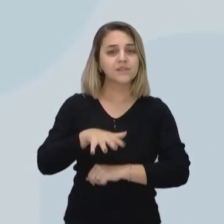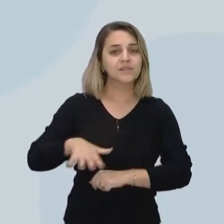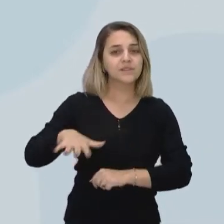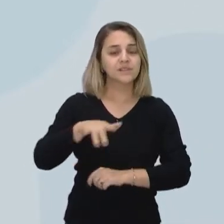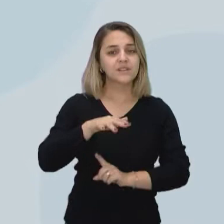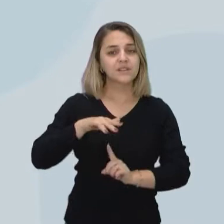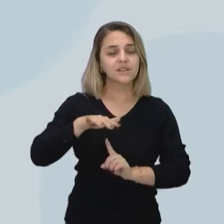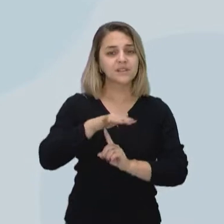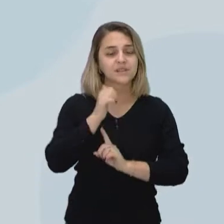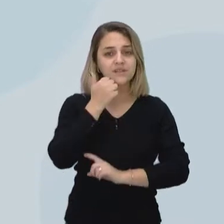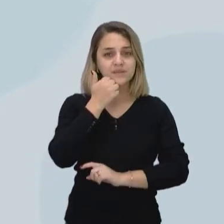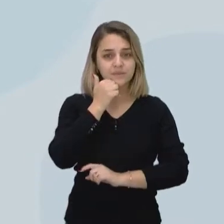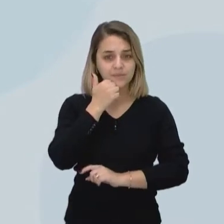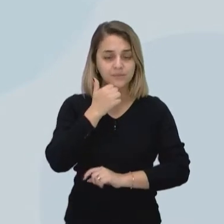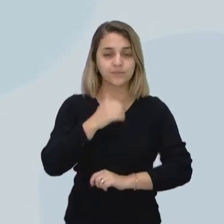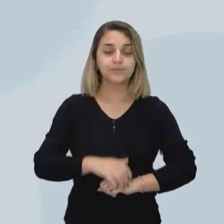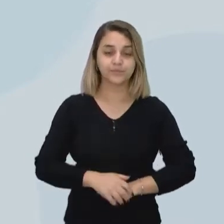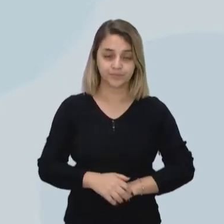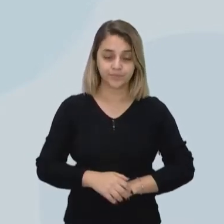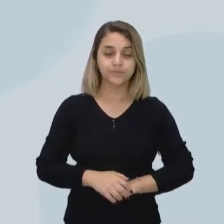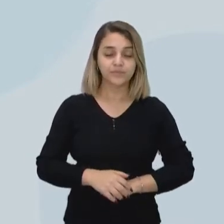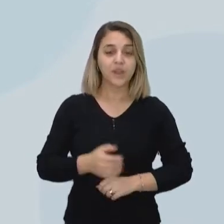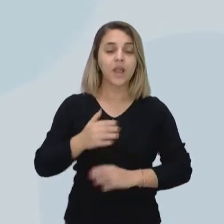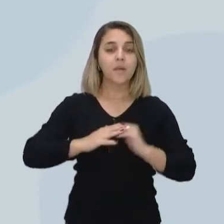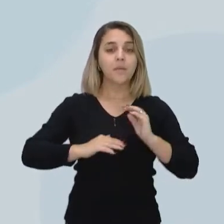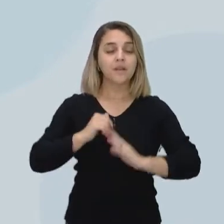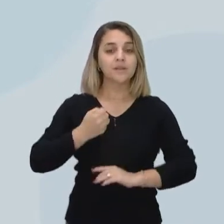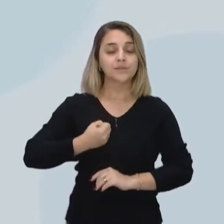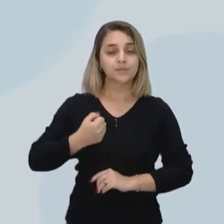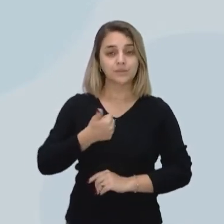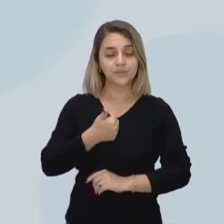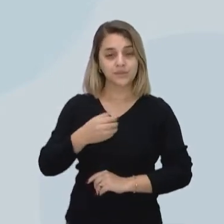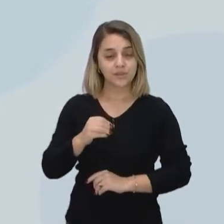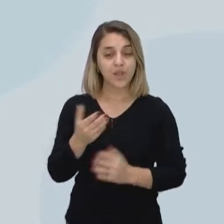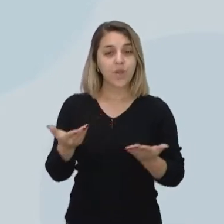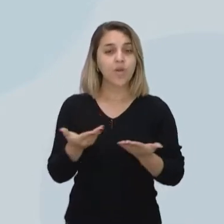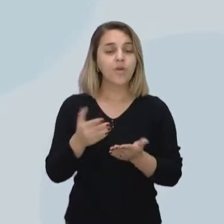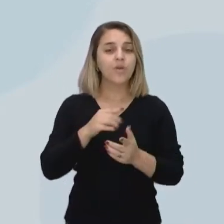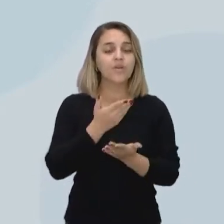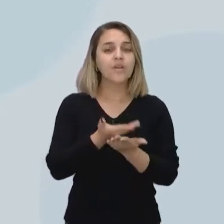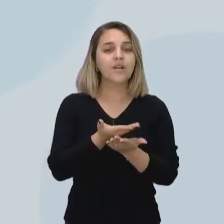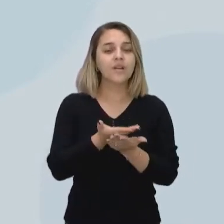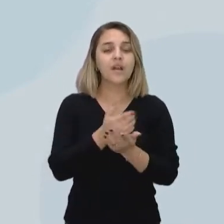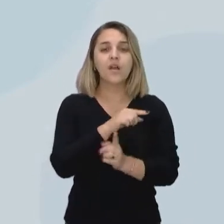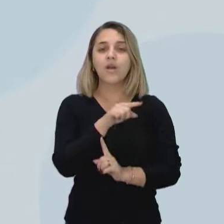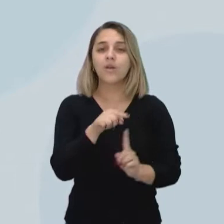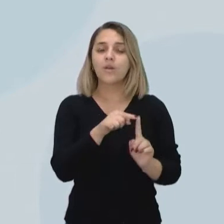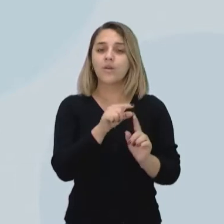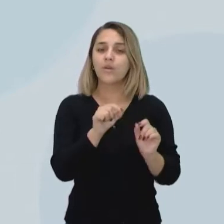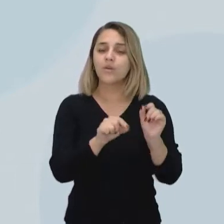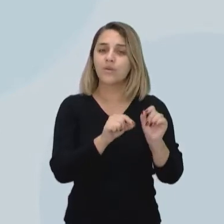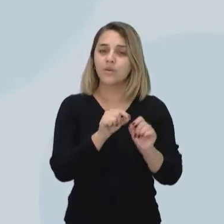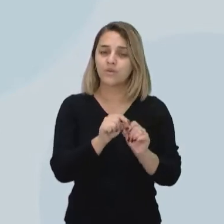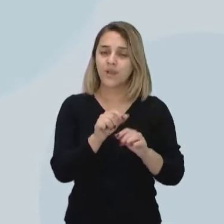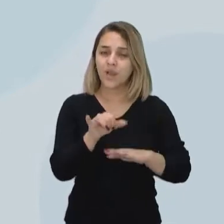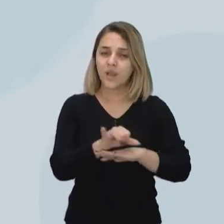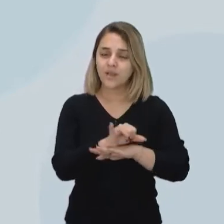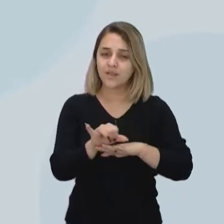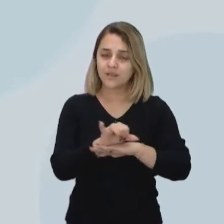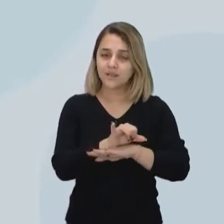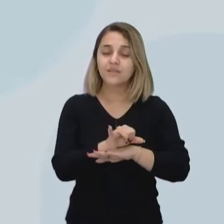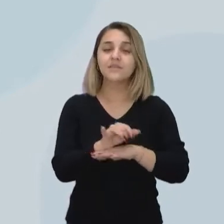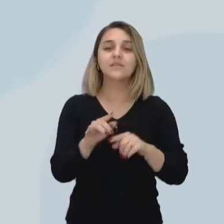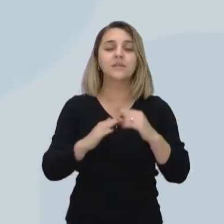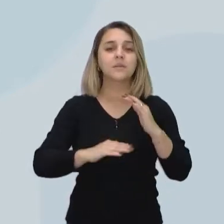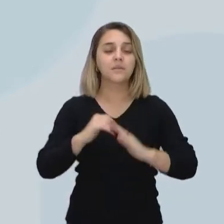habilidade número 10. O objetivo da nossa aula é assimilar as habilidades relacionadas